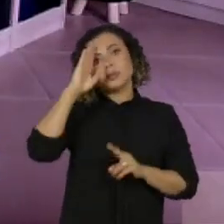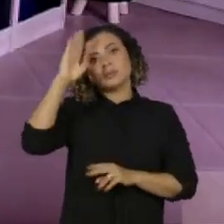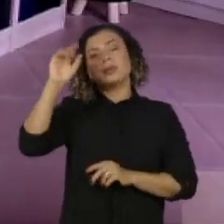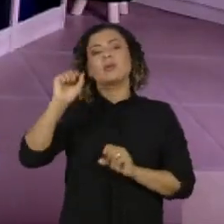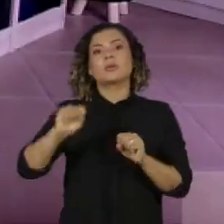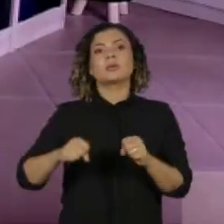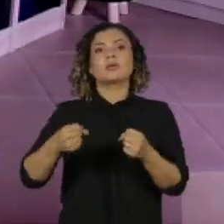as filas.